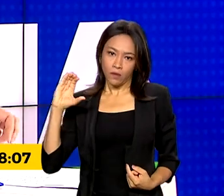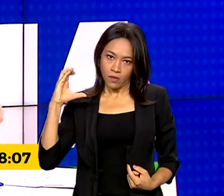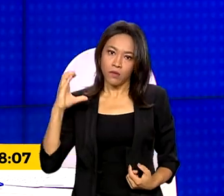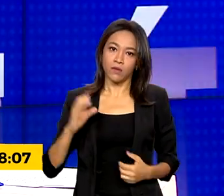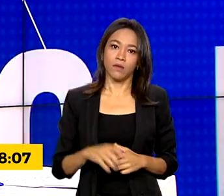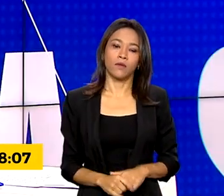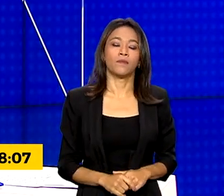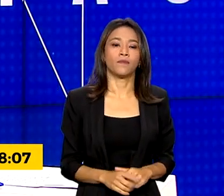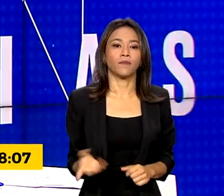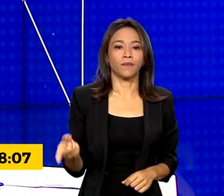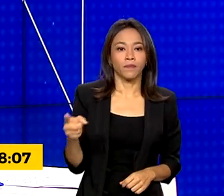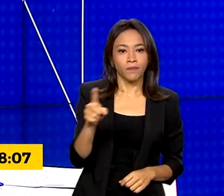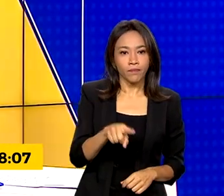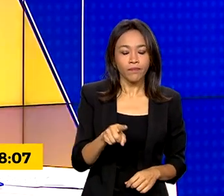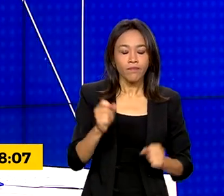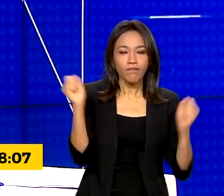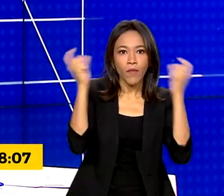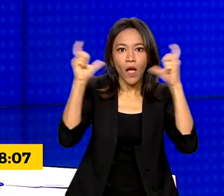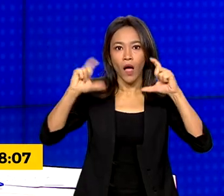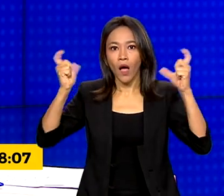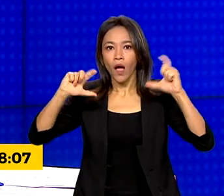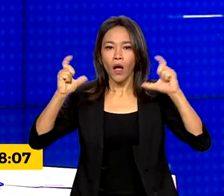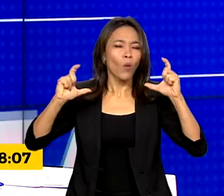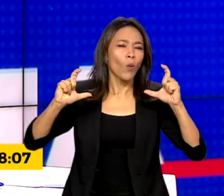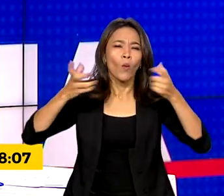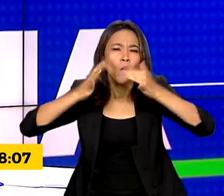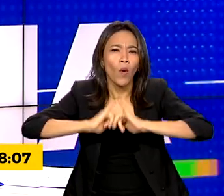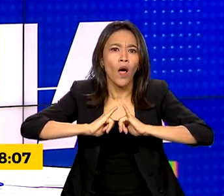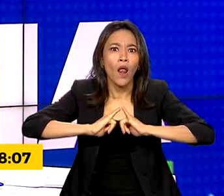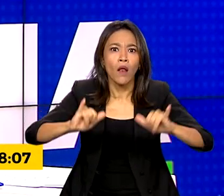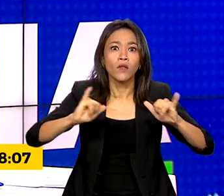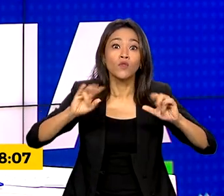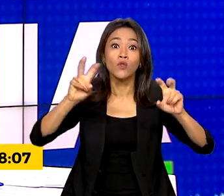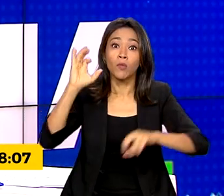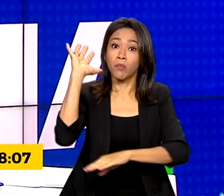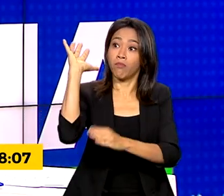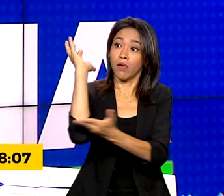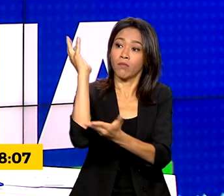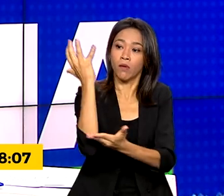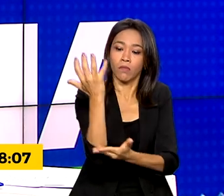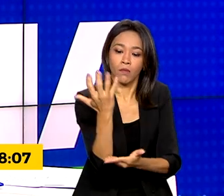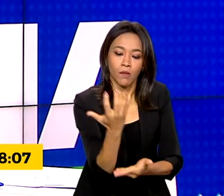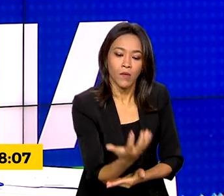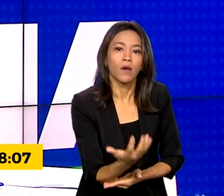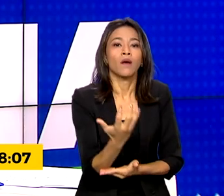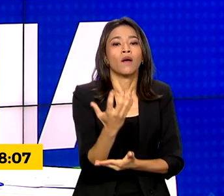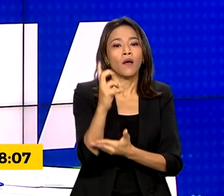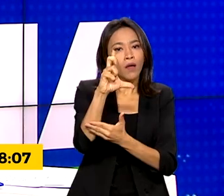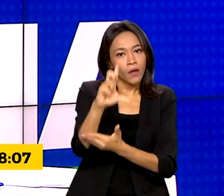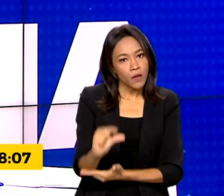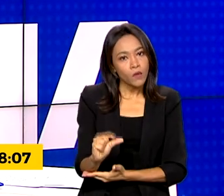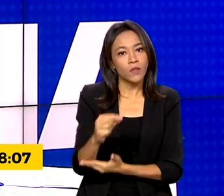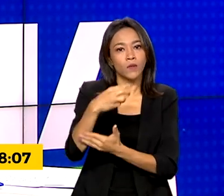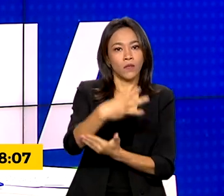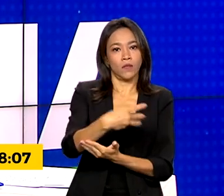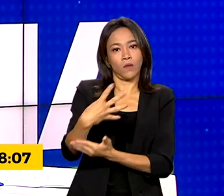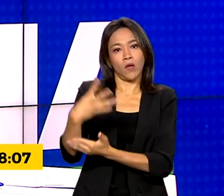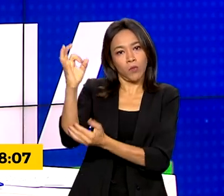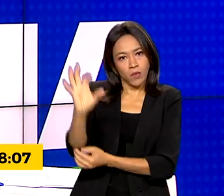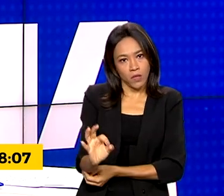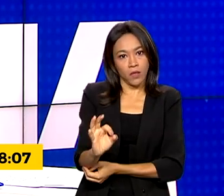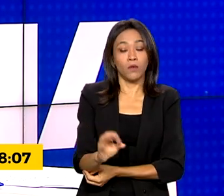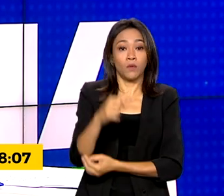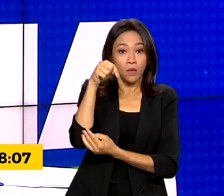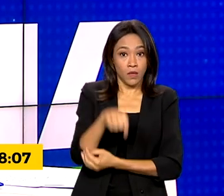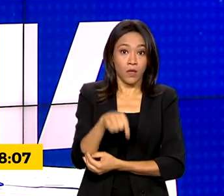Os alertas de desmatamento na Amazônia caíram 34% no primeiro semestre do